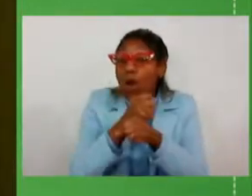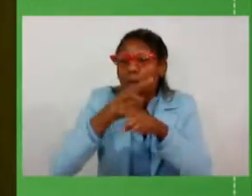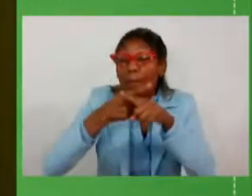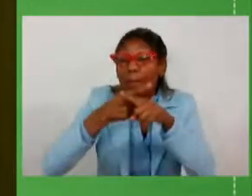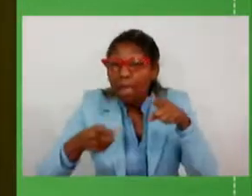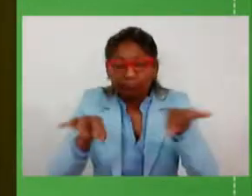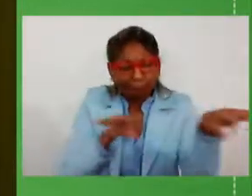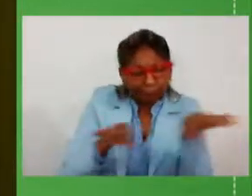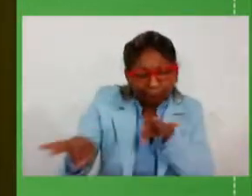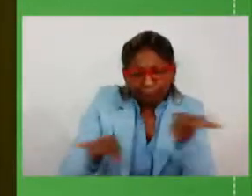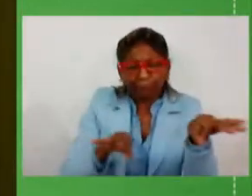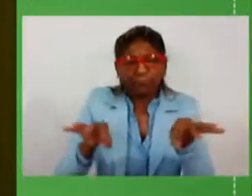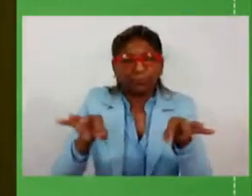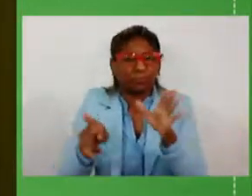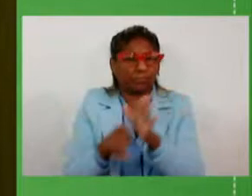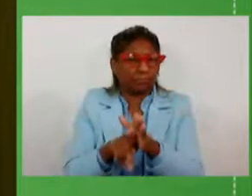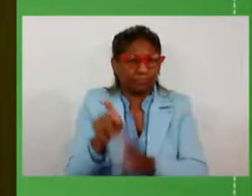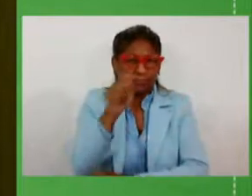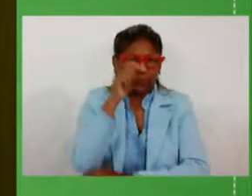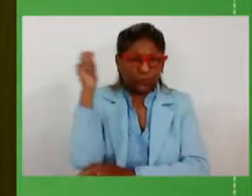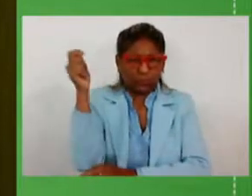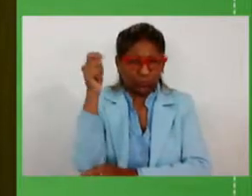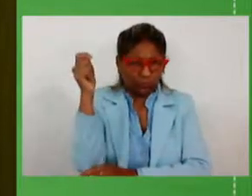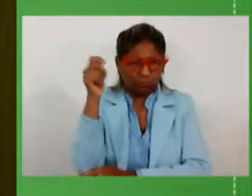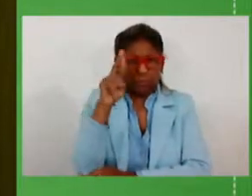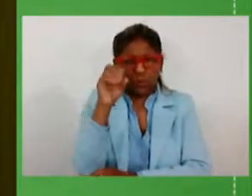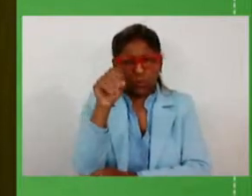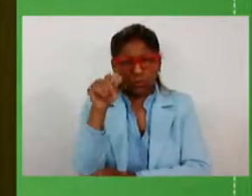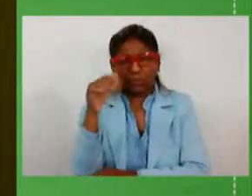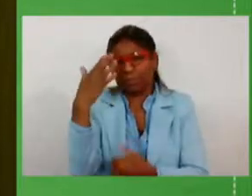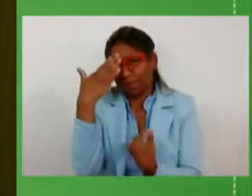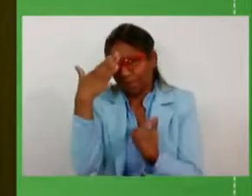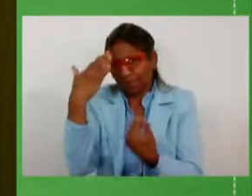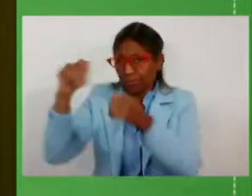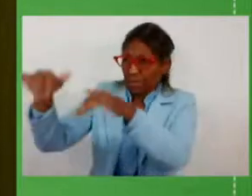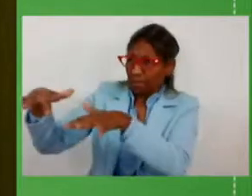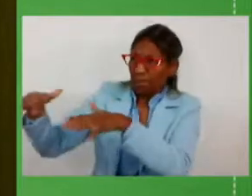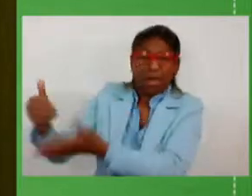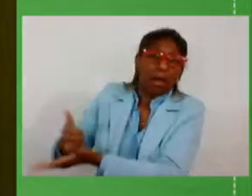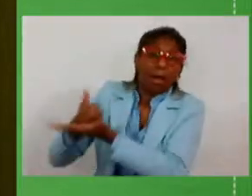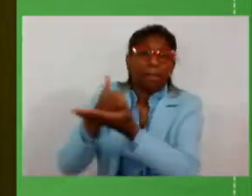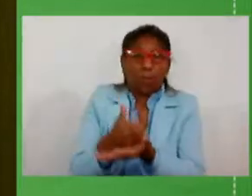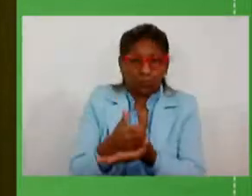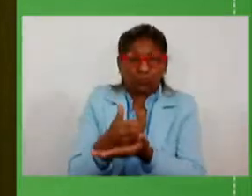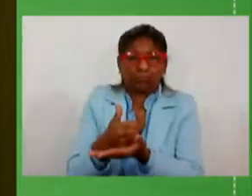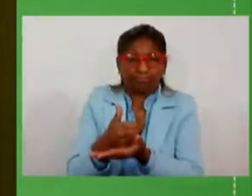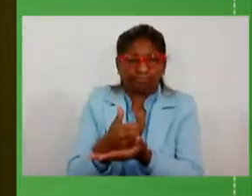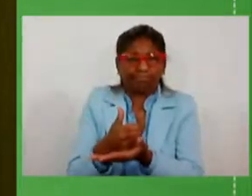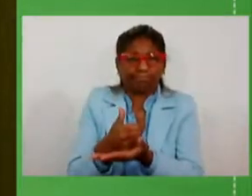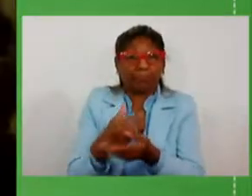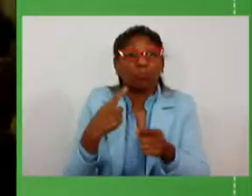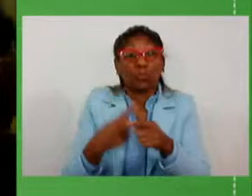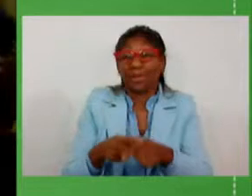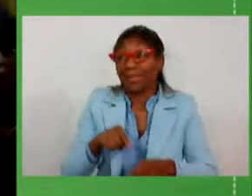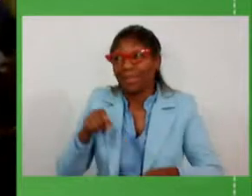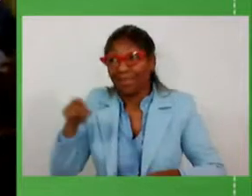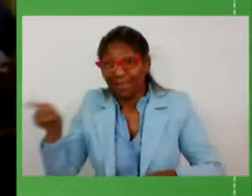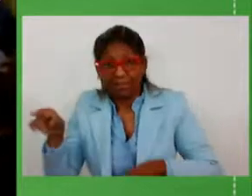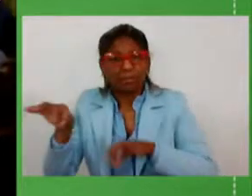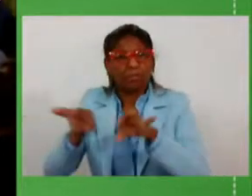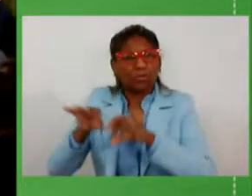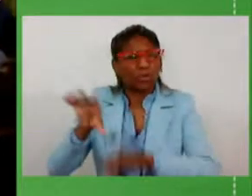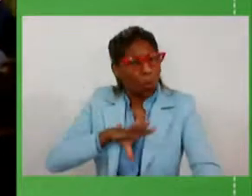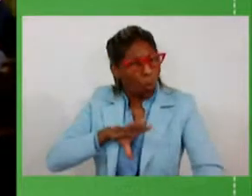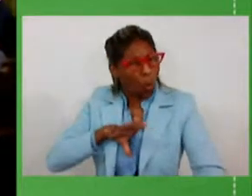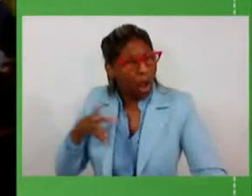rodovias gaúchas. Mais uma vez, o nosso agradecimento à Assembleia Legislativa do Estado do Rio Grande do Sul, porque foi através da coragem dos